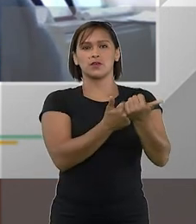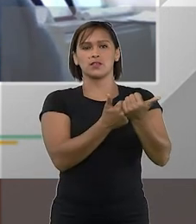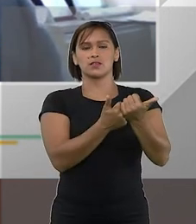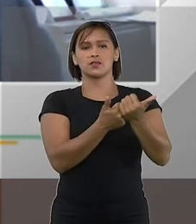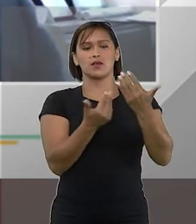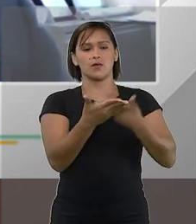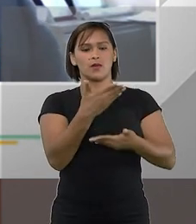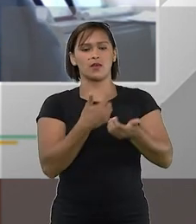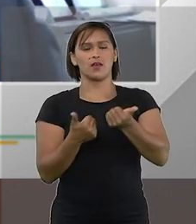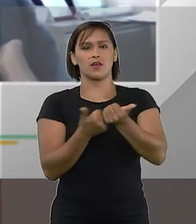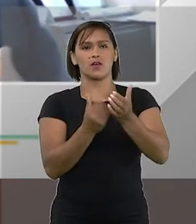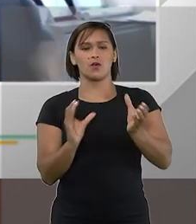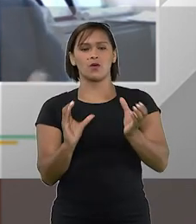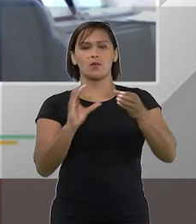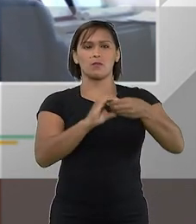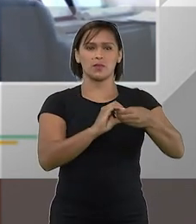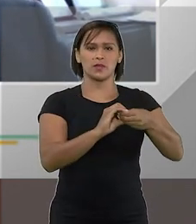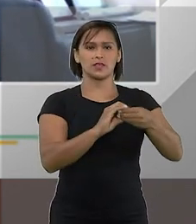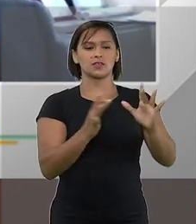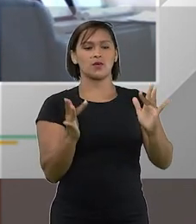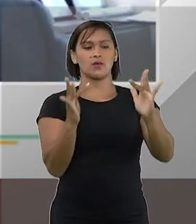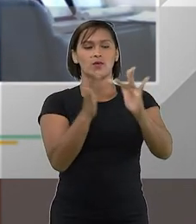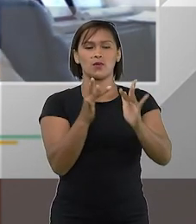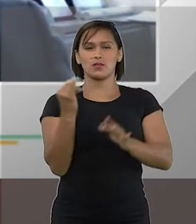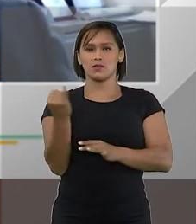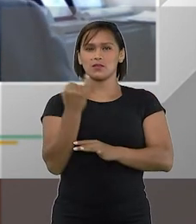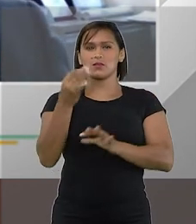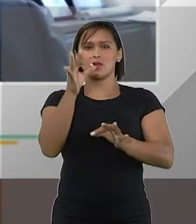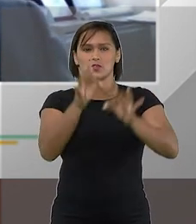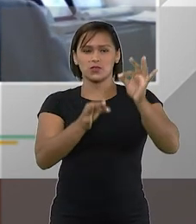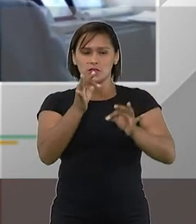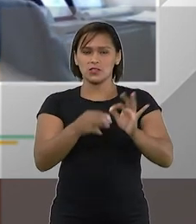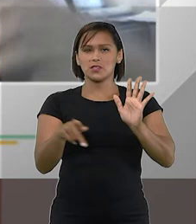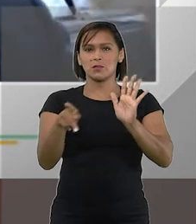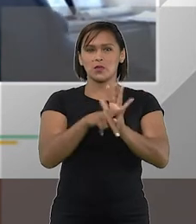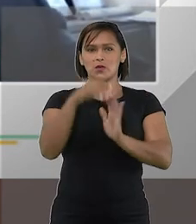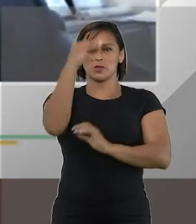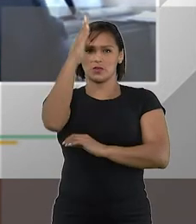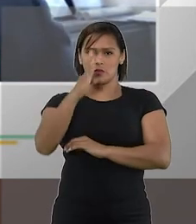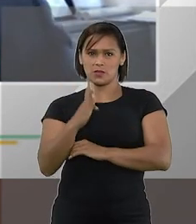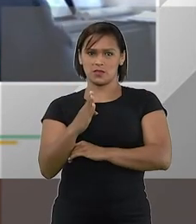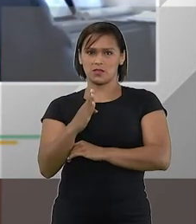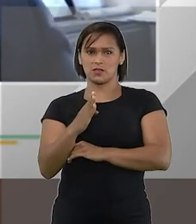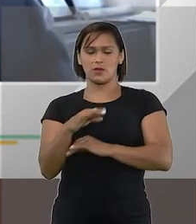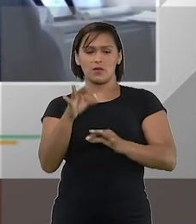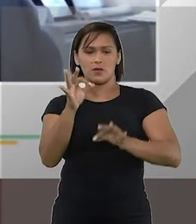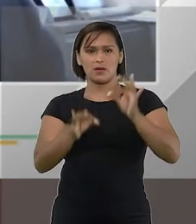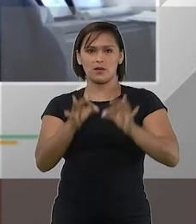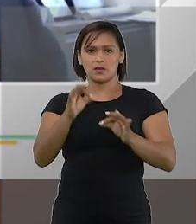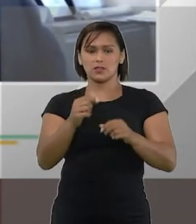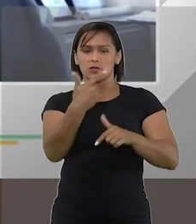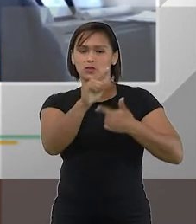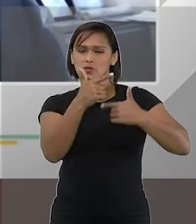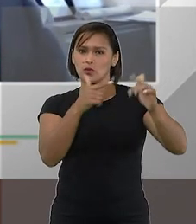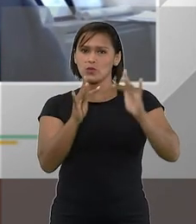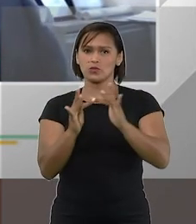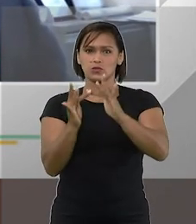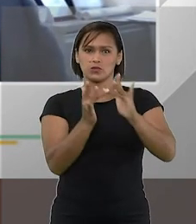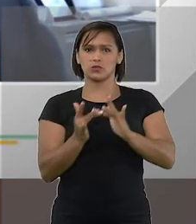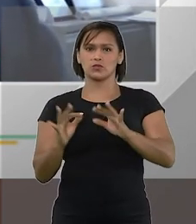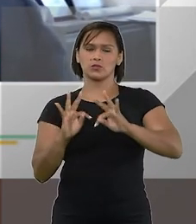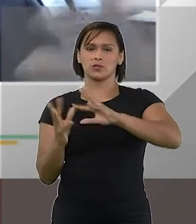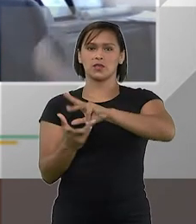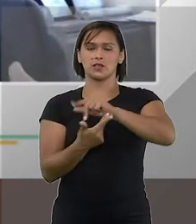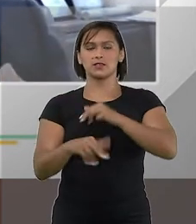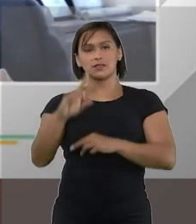e uma cooperação um contato maior da jurisdição brasileira com a jurisdição estrangeira